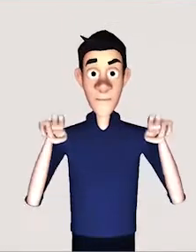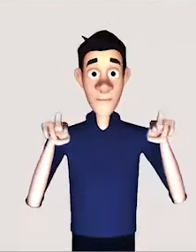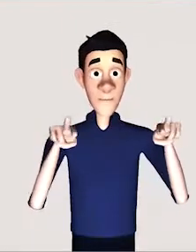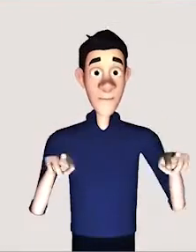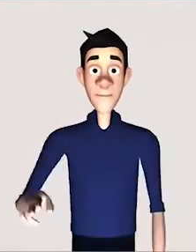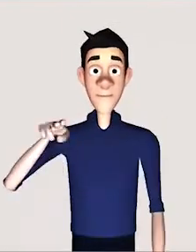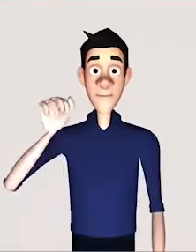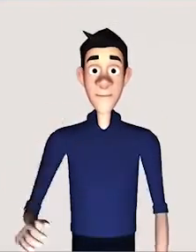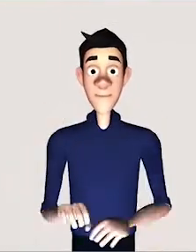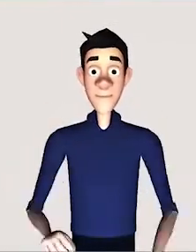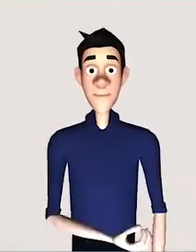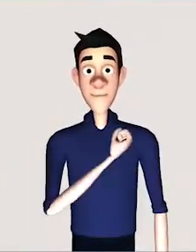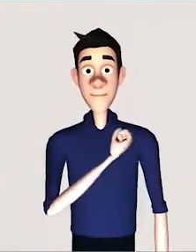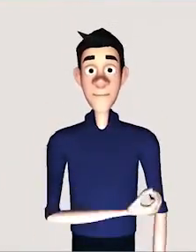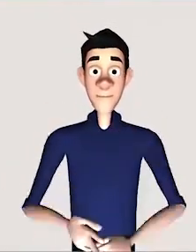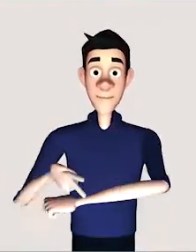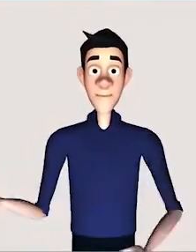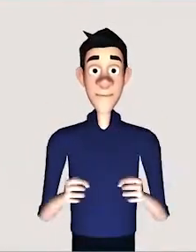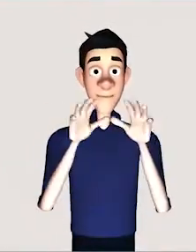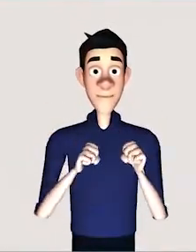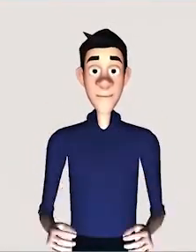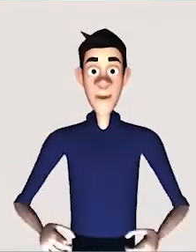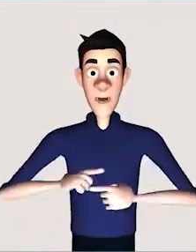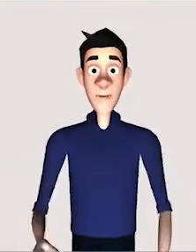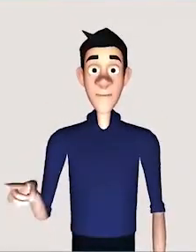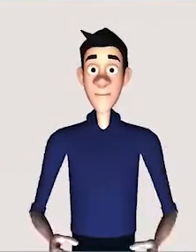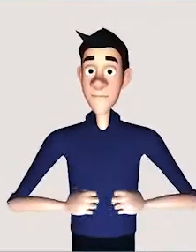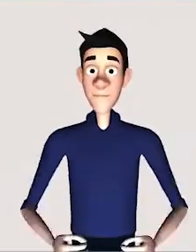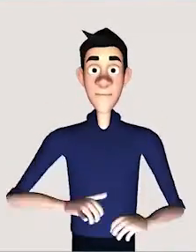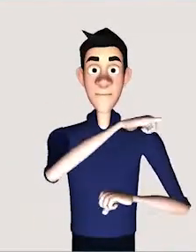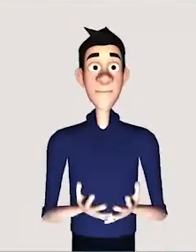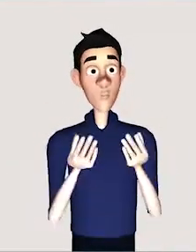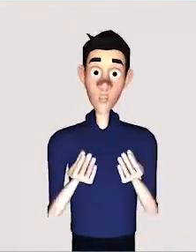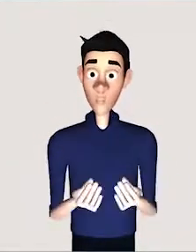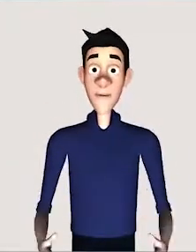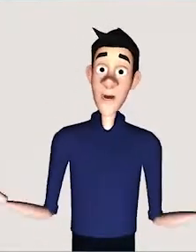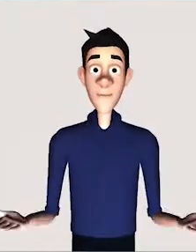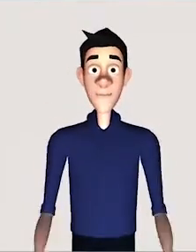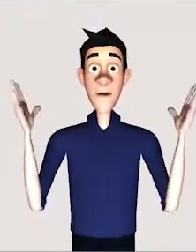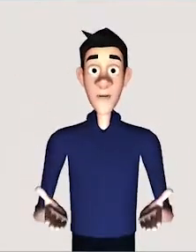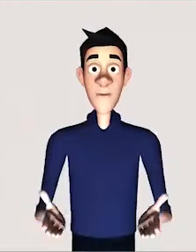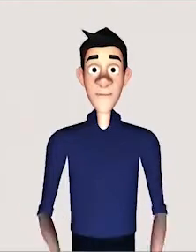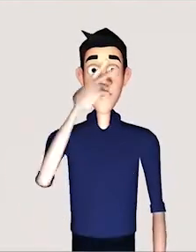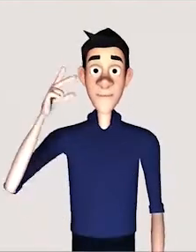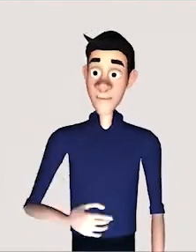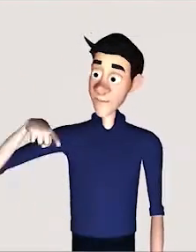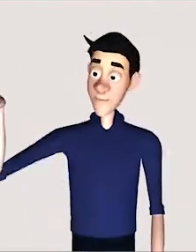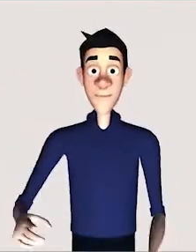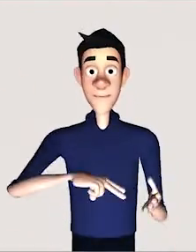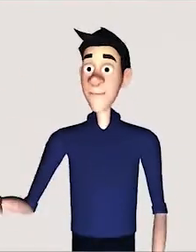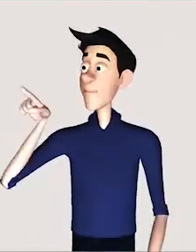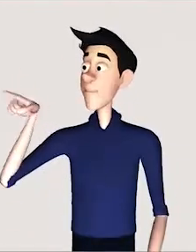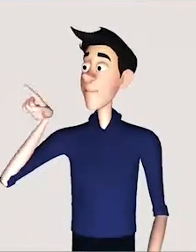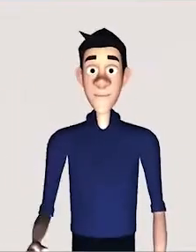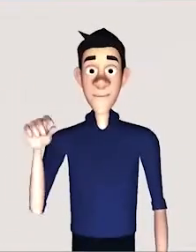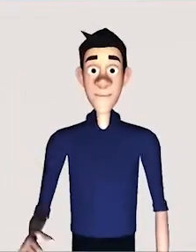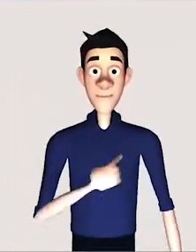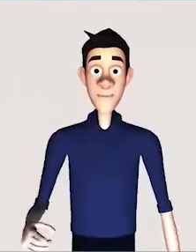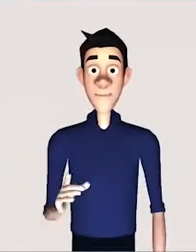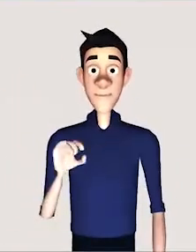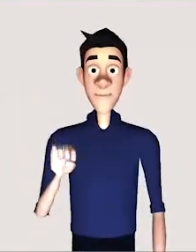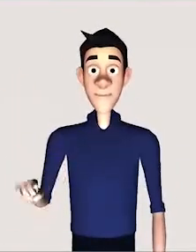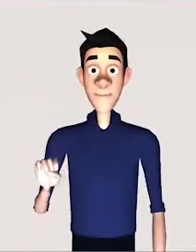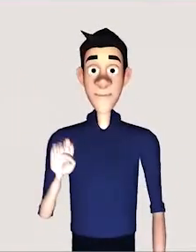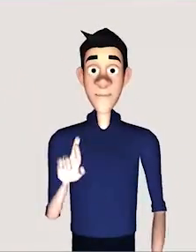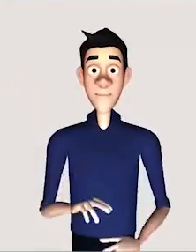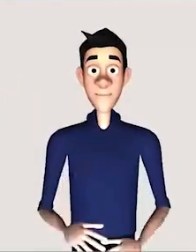publicadas sobre assuntos, estudos de público de museus. A primeira delas é a Lei 11.904, de 2009, que